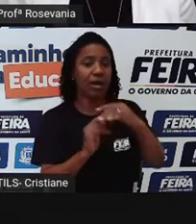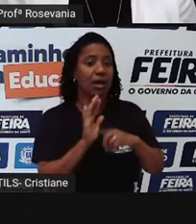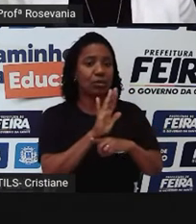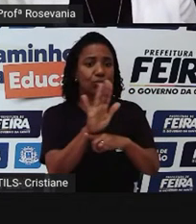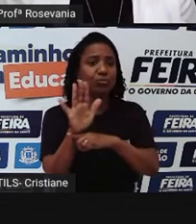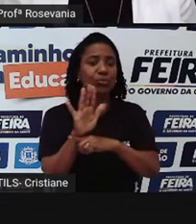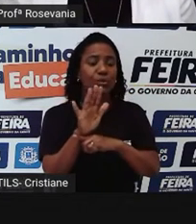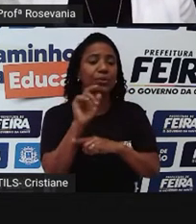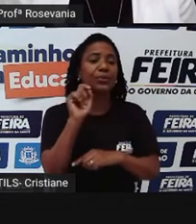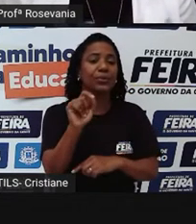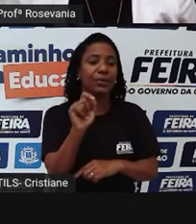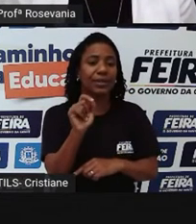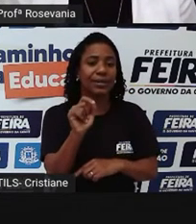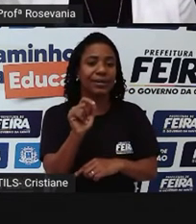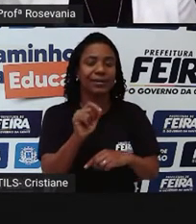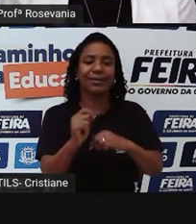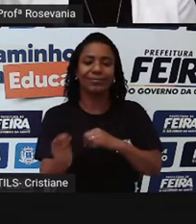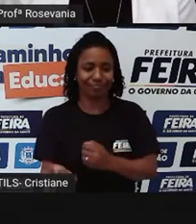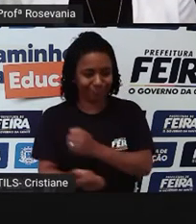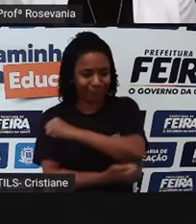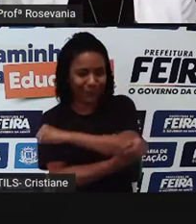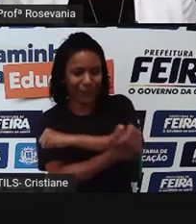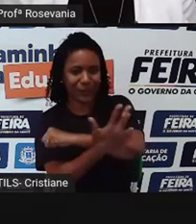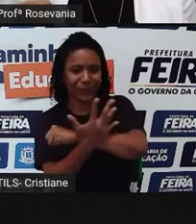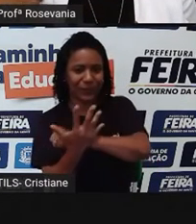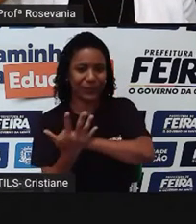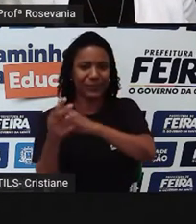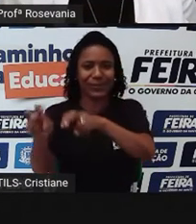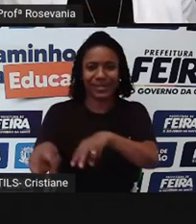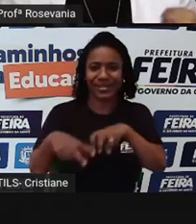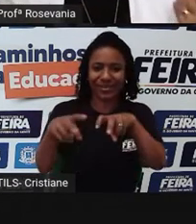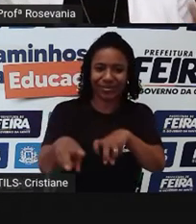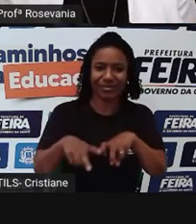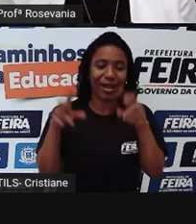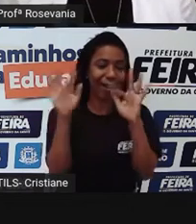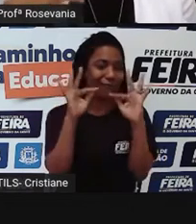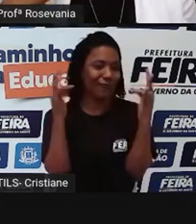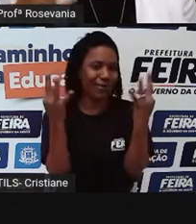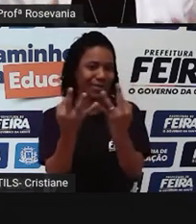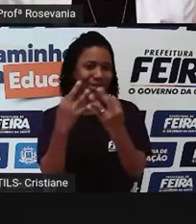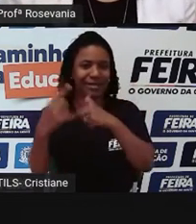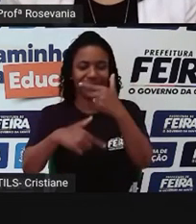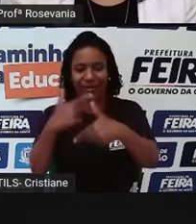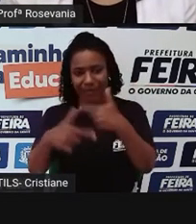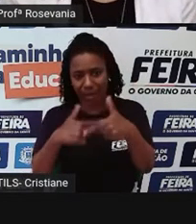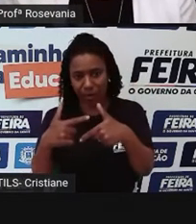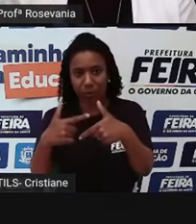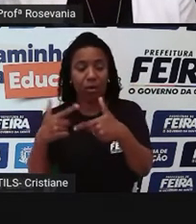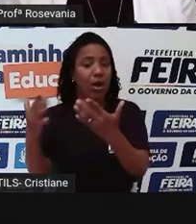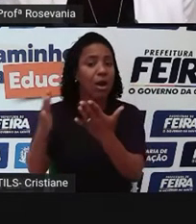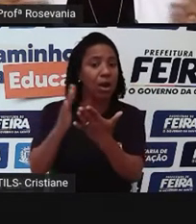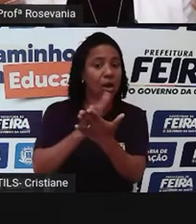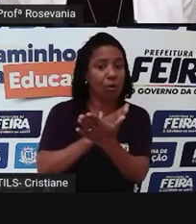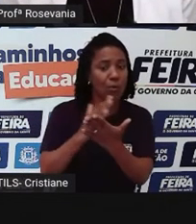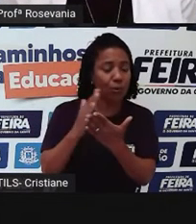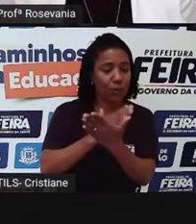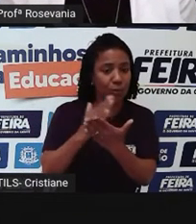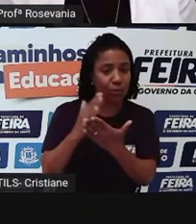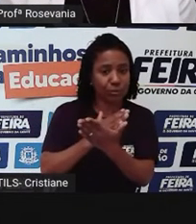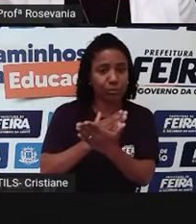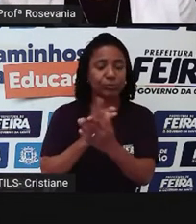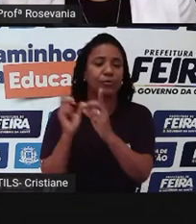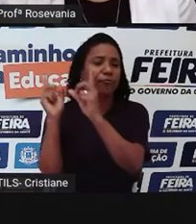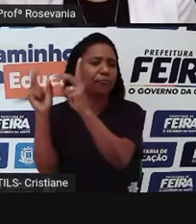tem tantas agriculturas comerciais por aí, né, que comercializam com outros países, com outros estados, e como é que